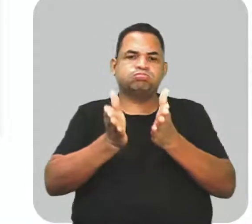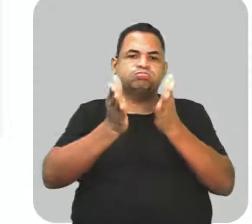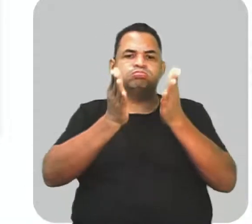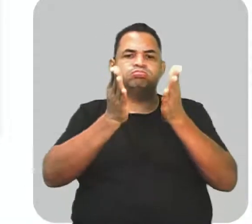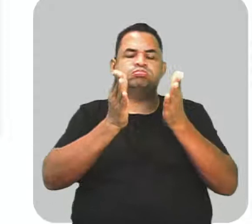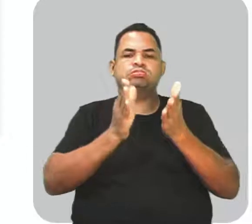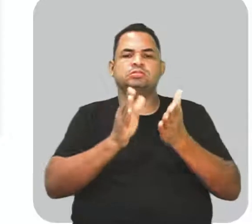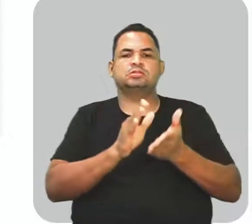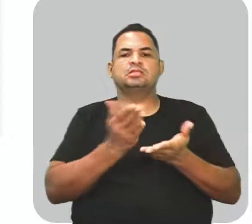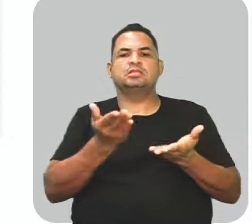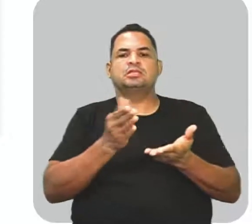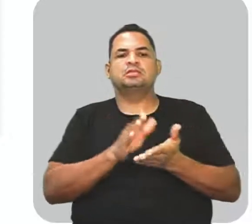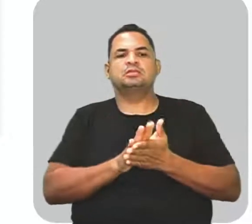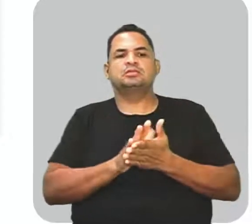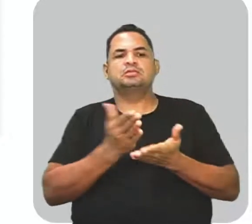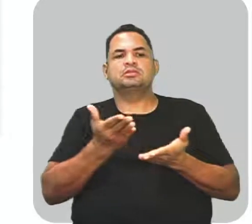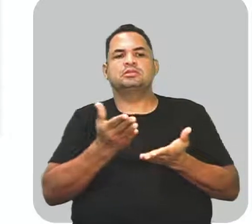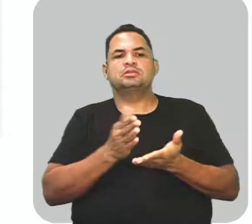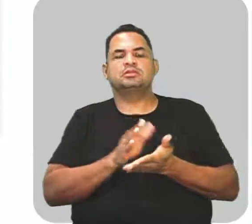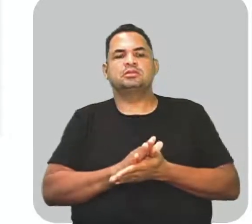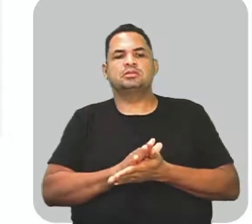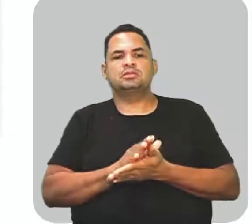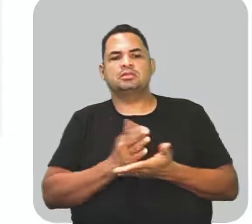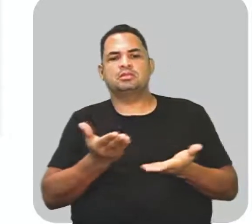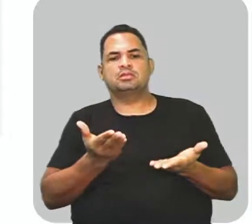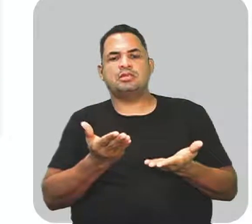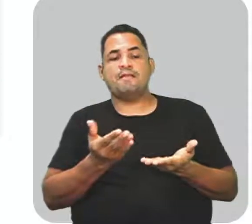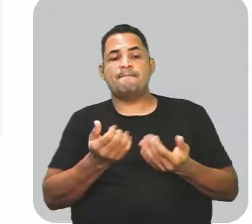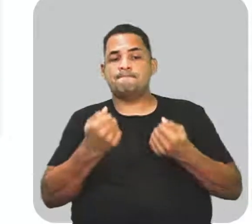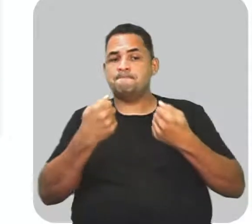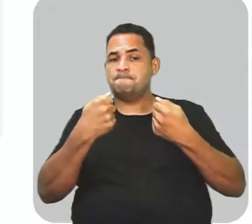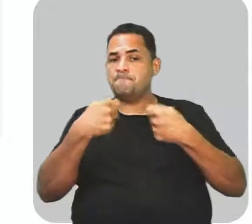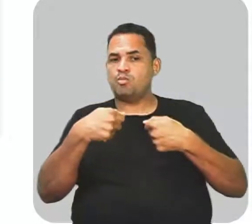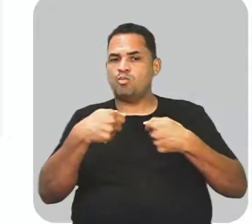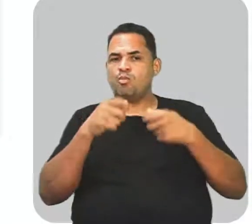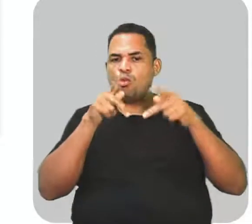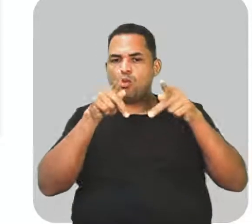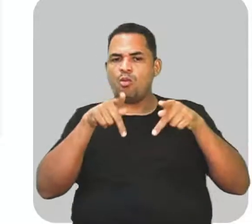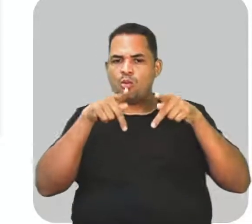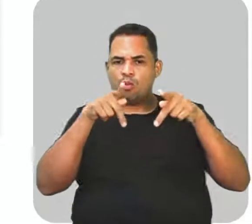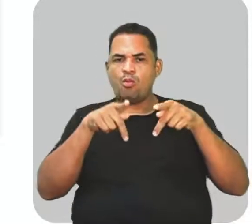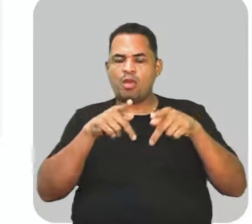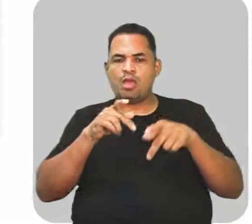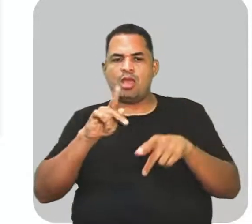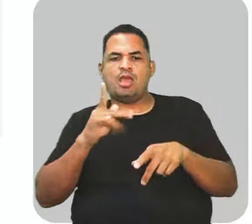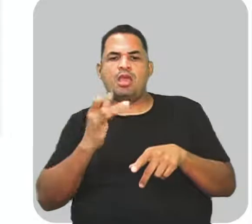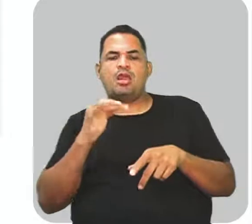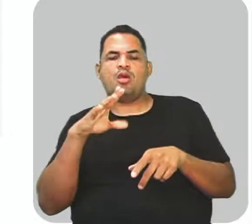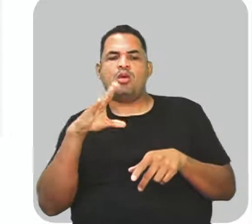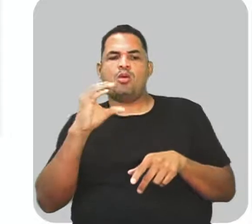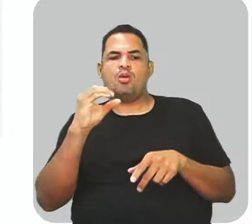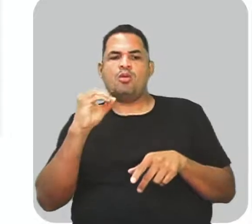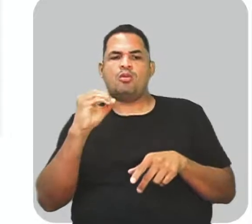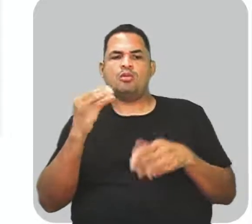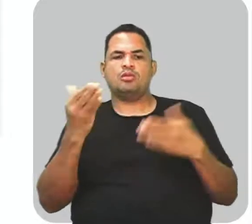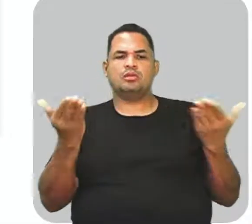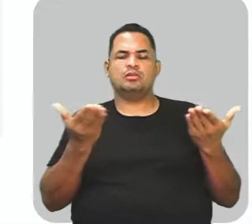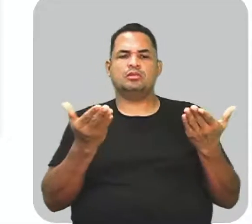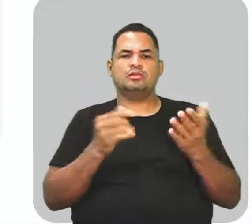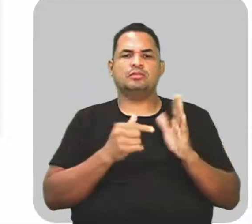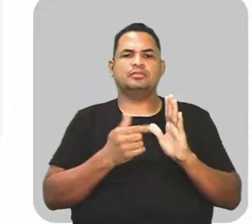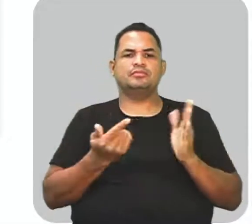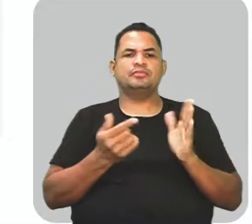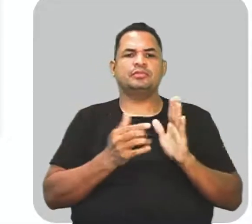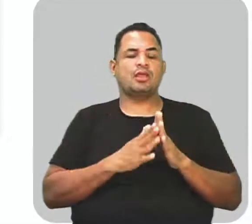retumbante de um povo heróico. Essa é a sequência direta. Mas aí a gente está